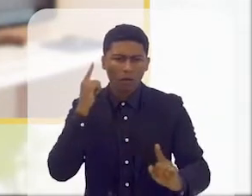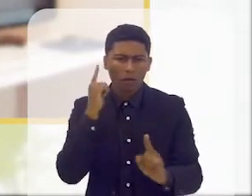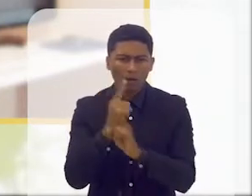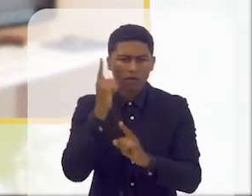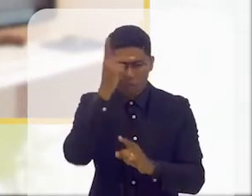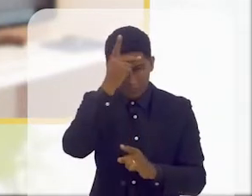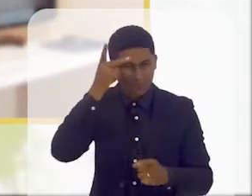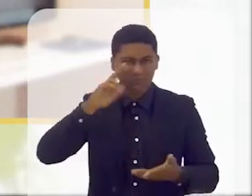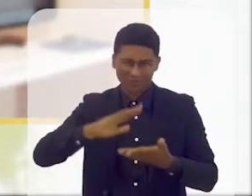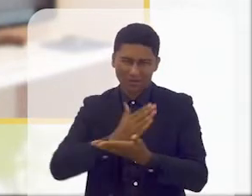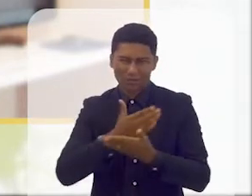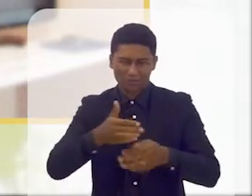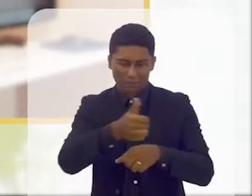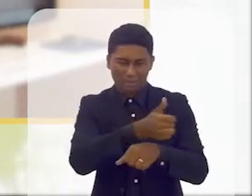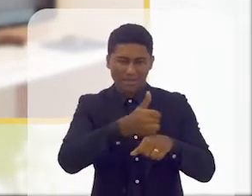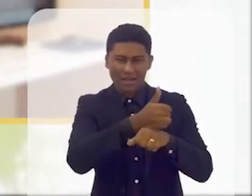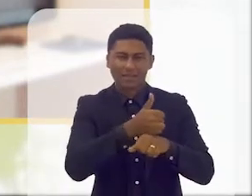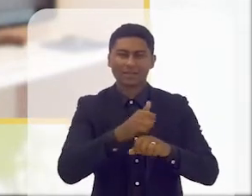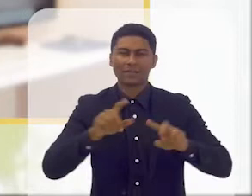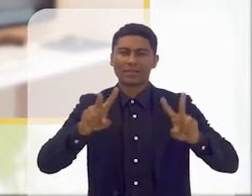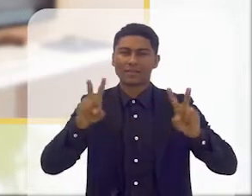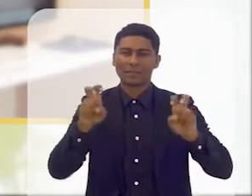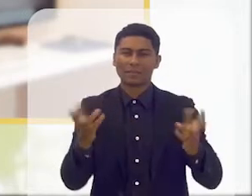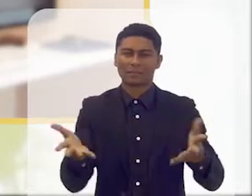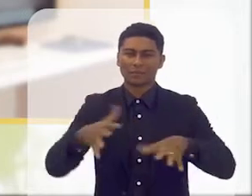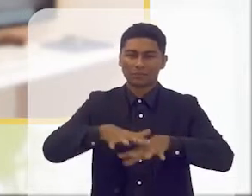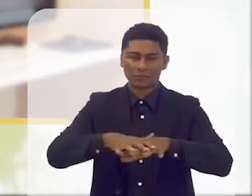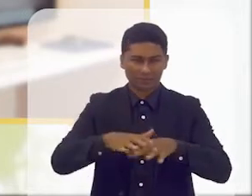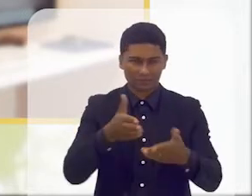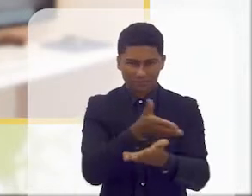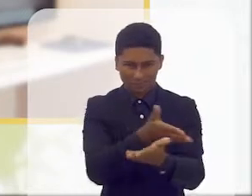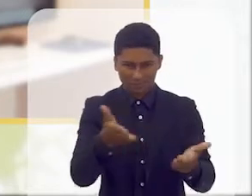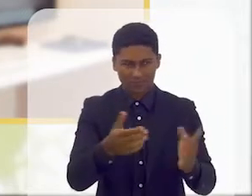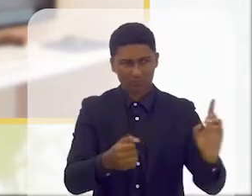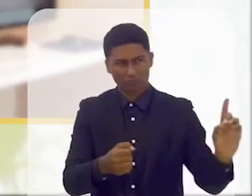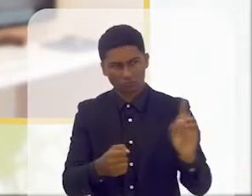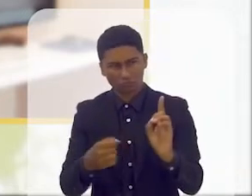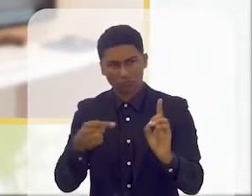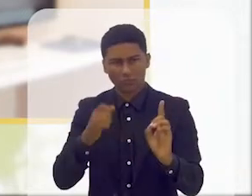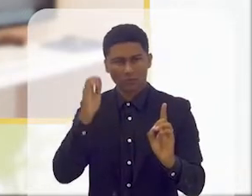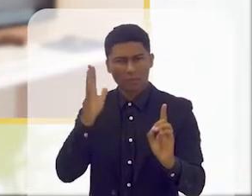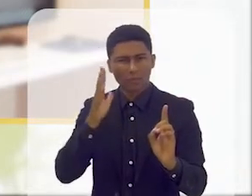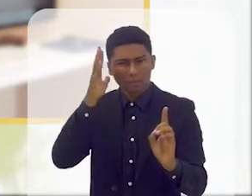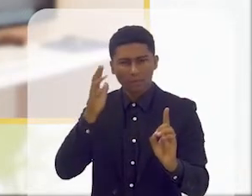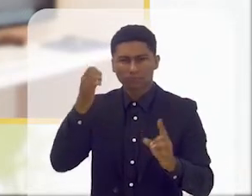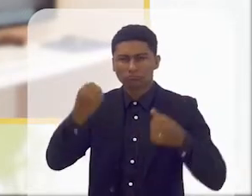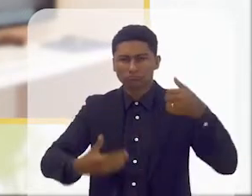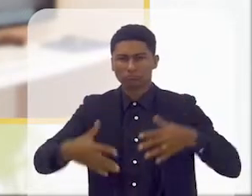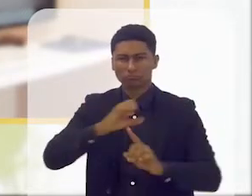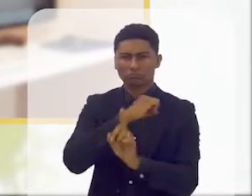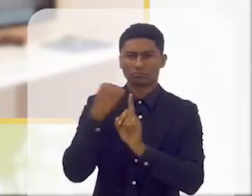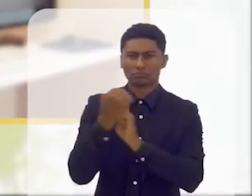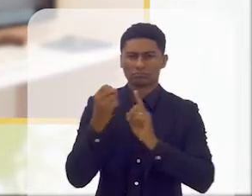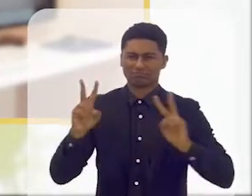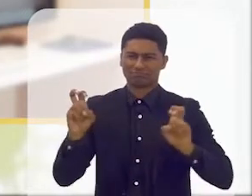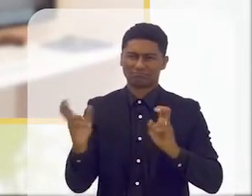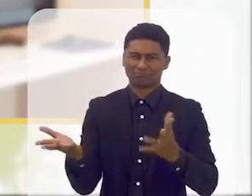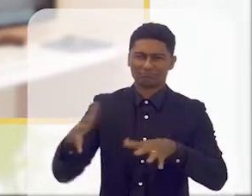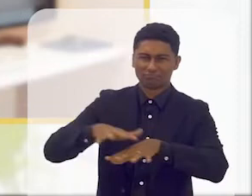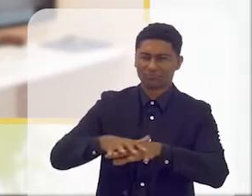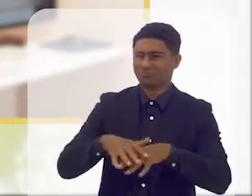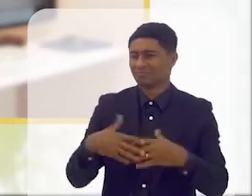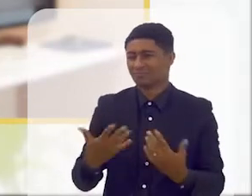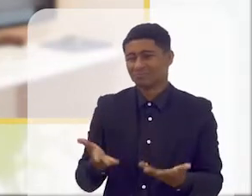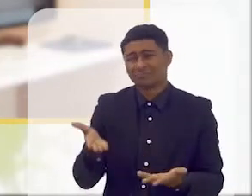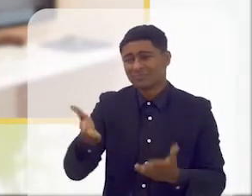que estudam inclusão, inclusive, que vêm falar sobre inclusão enquanto sociedade, dizendo, não,